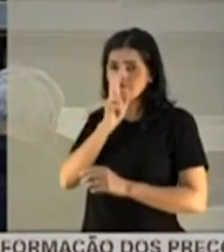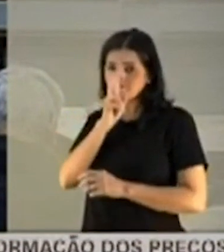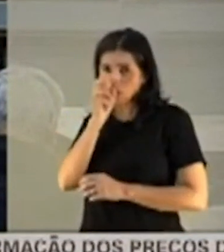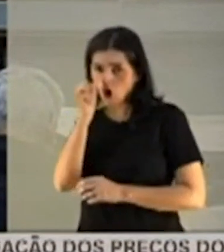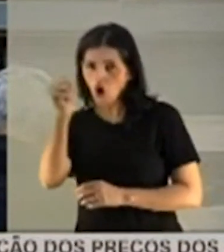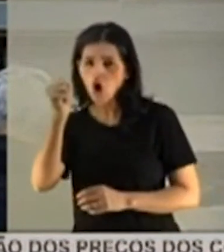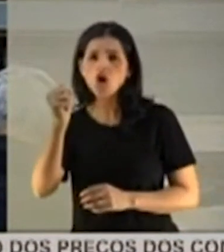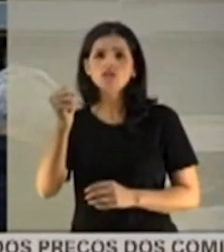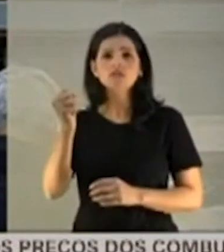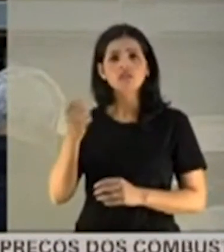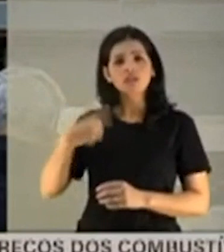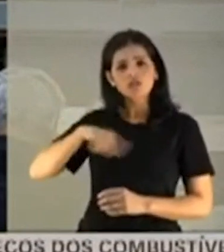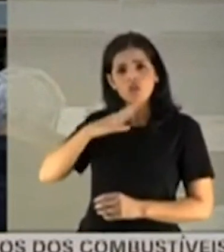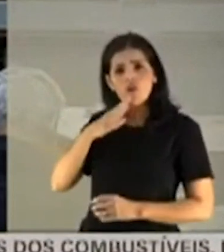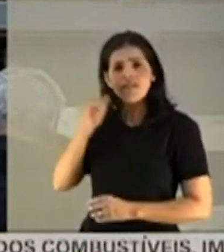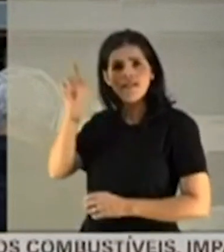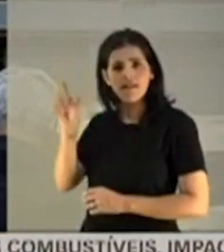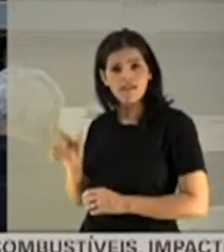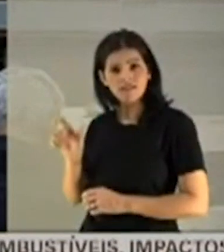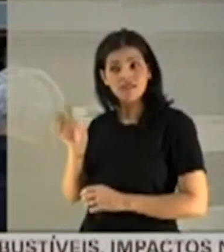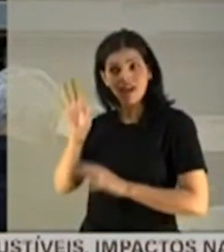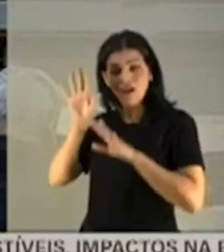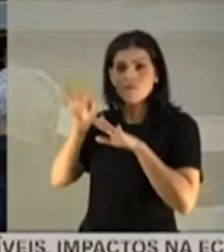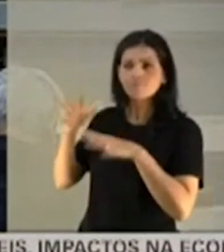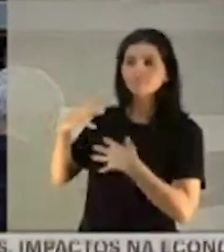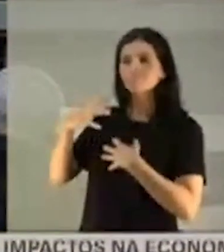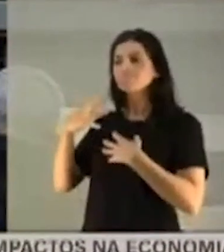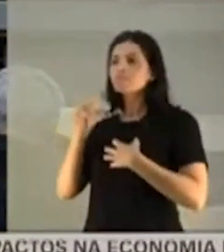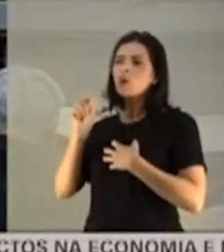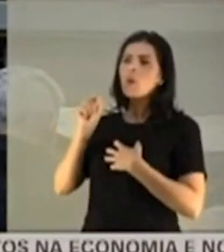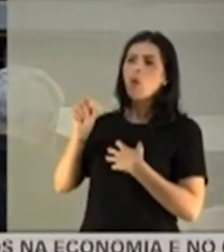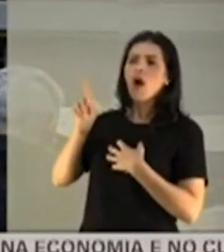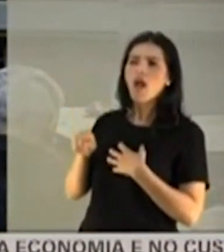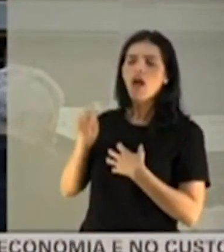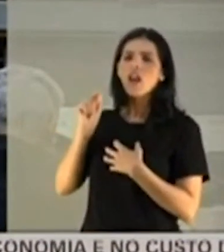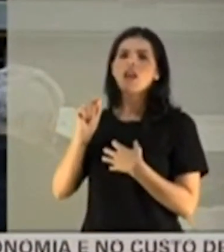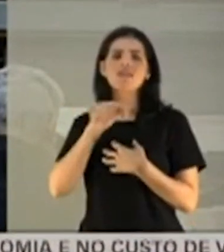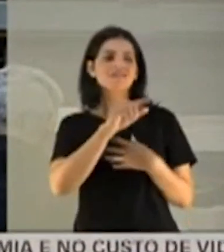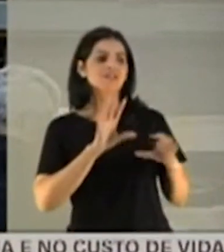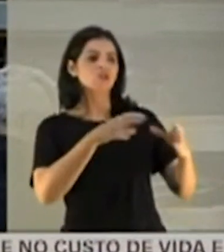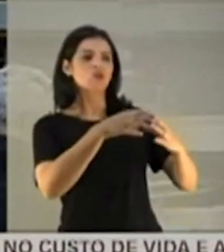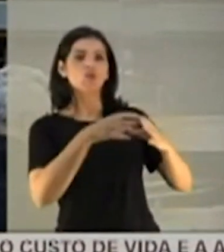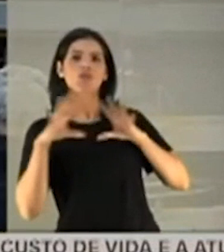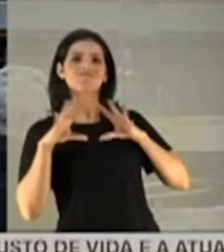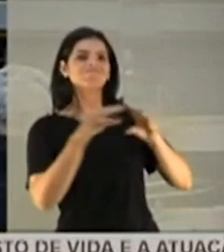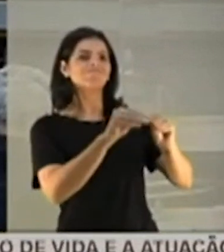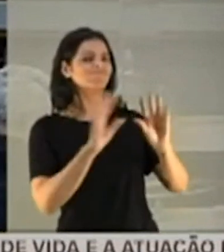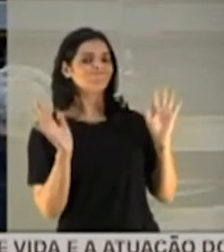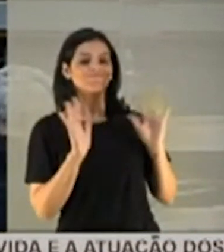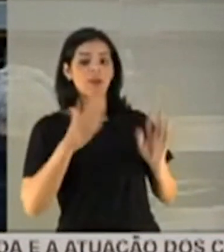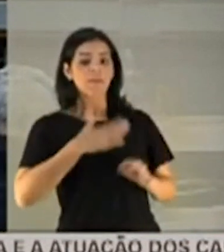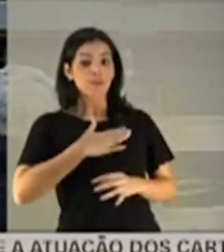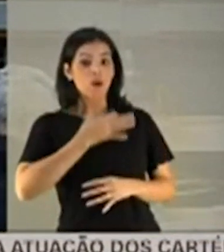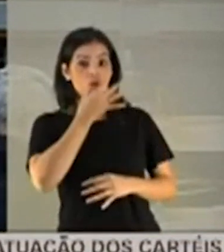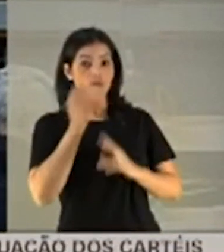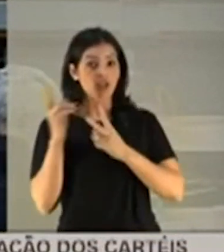de tudo que a gente conhece, ele, nesse grupo específico, ele não tem, na minha